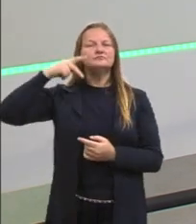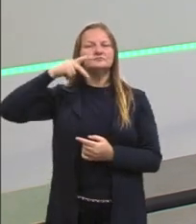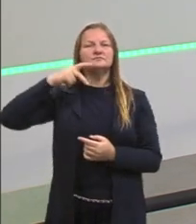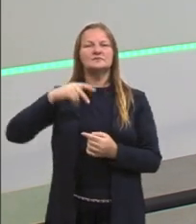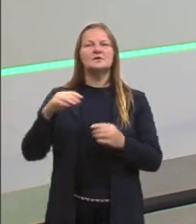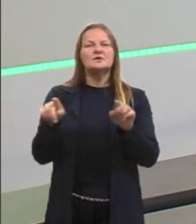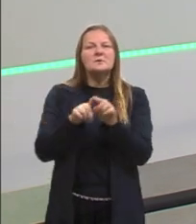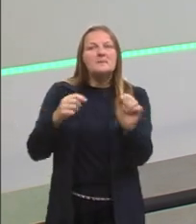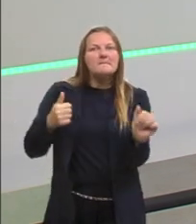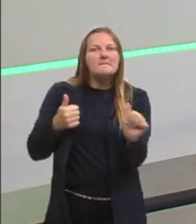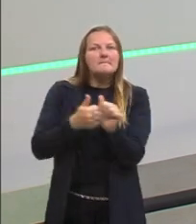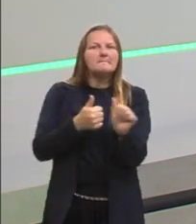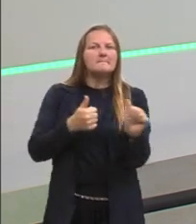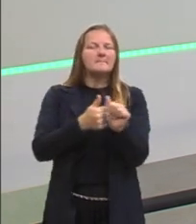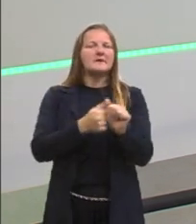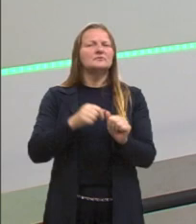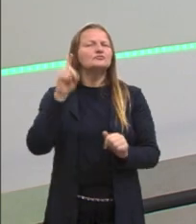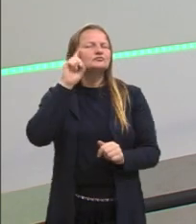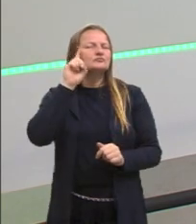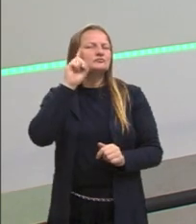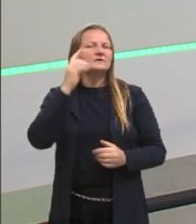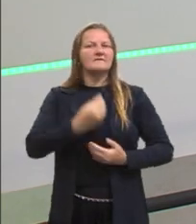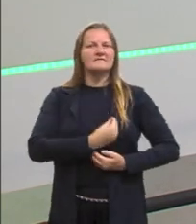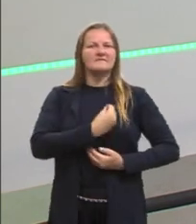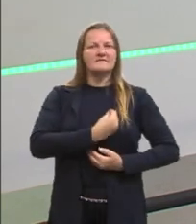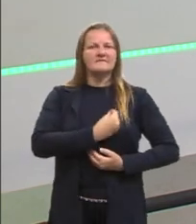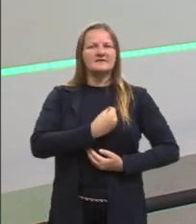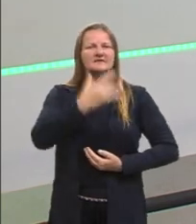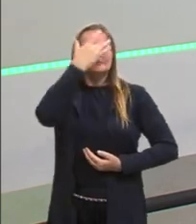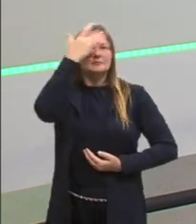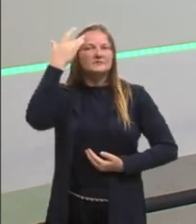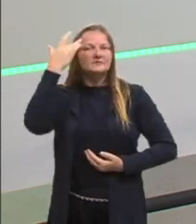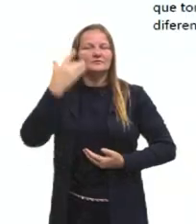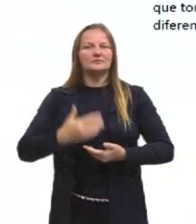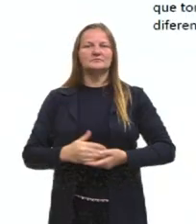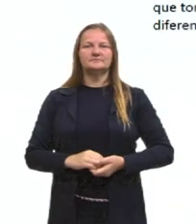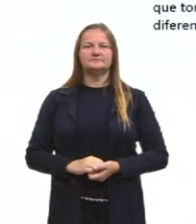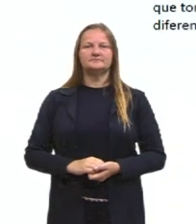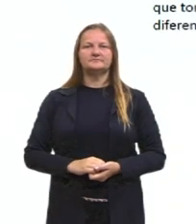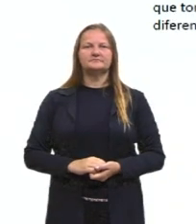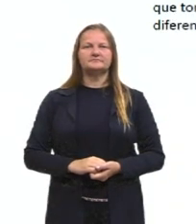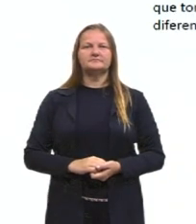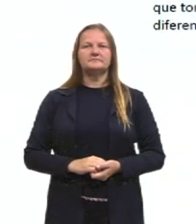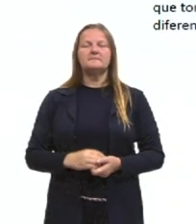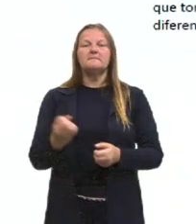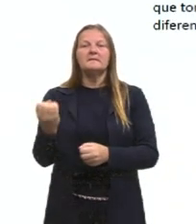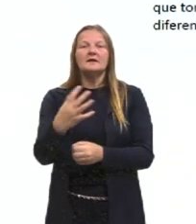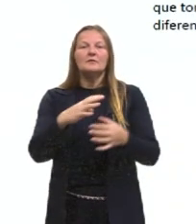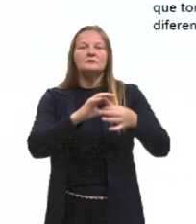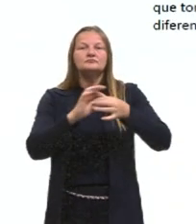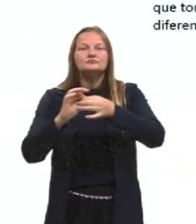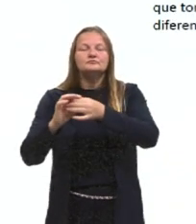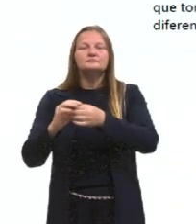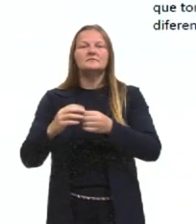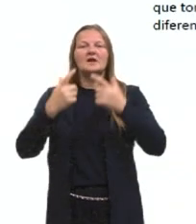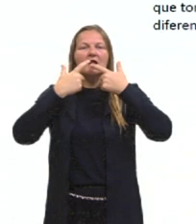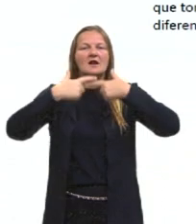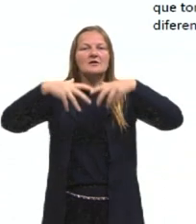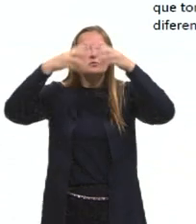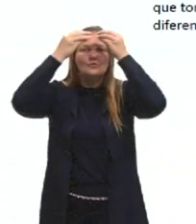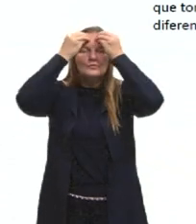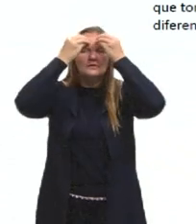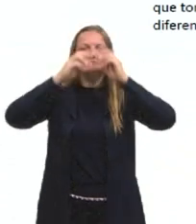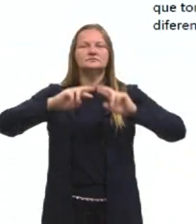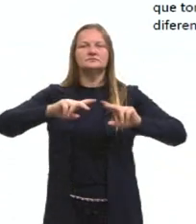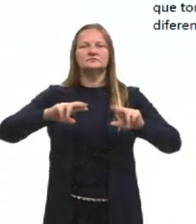aproximar das coisas do cotidiano, das coisas da vida. As obras articulam diferentes linguagens, e é